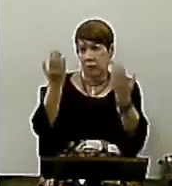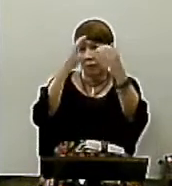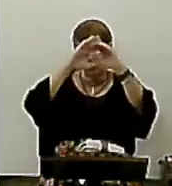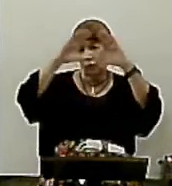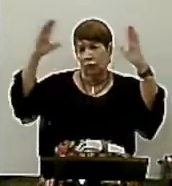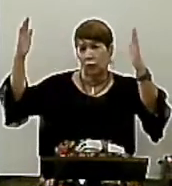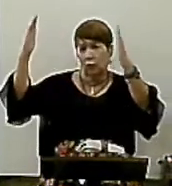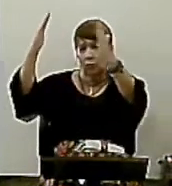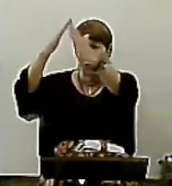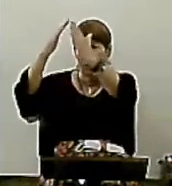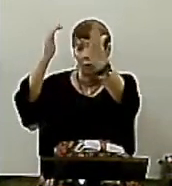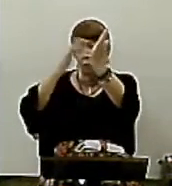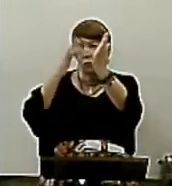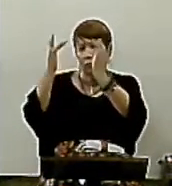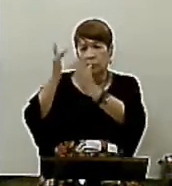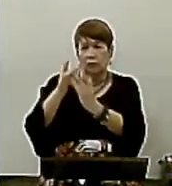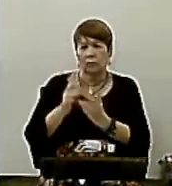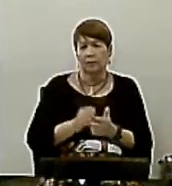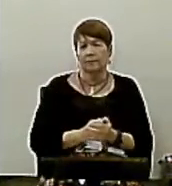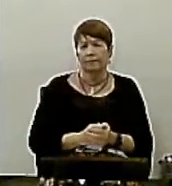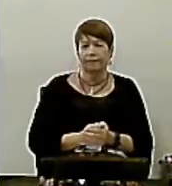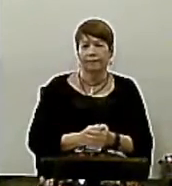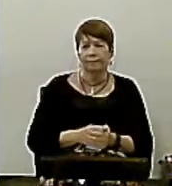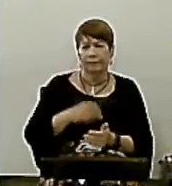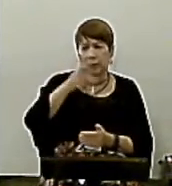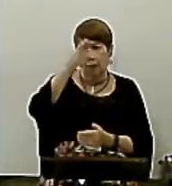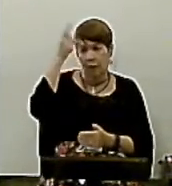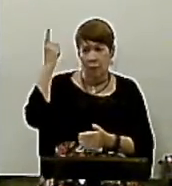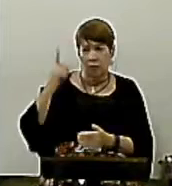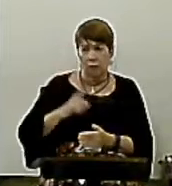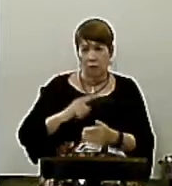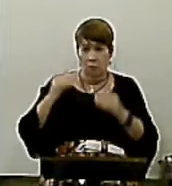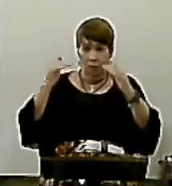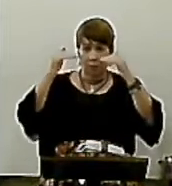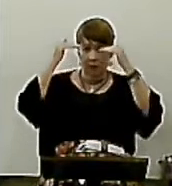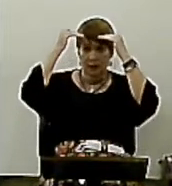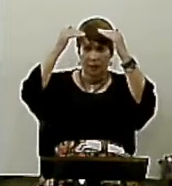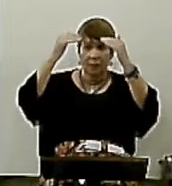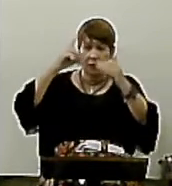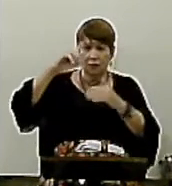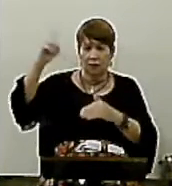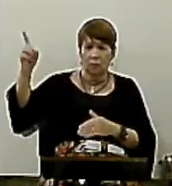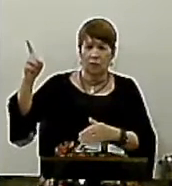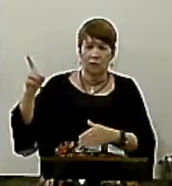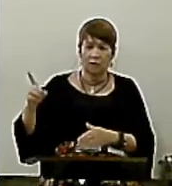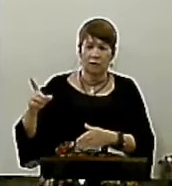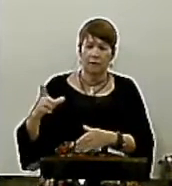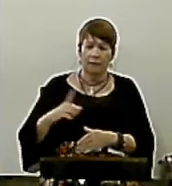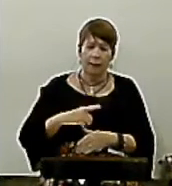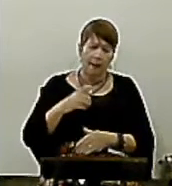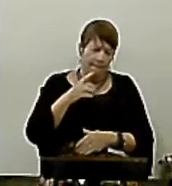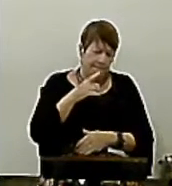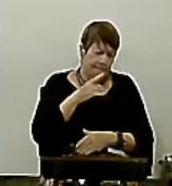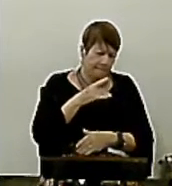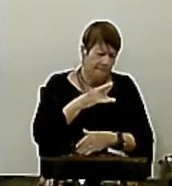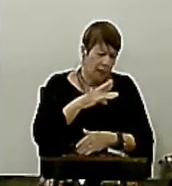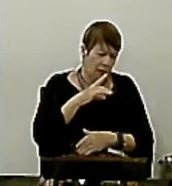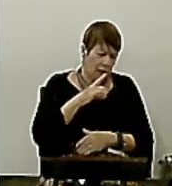Embora muitas pessoas Não obedeçam a Deus Elas têm medo De Deus não salvá-las